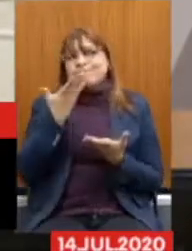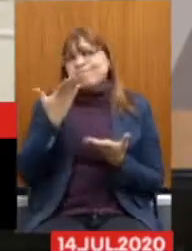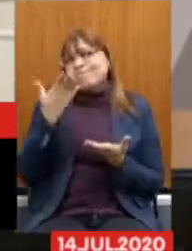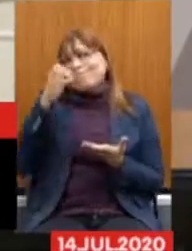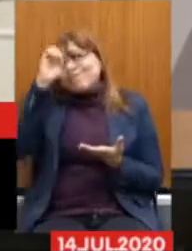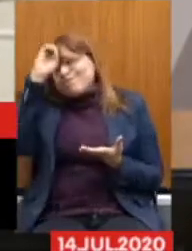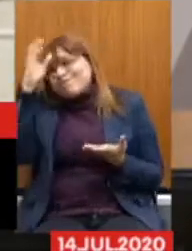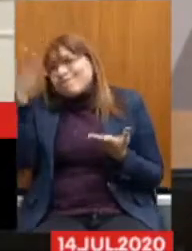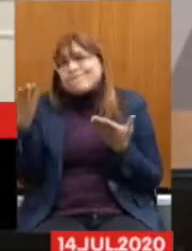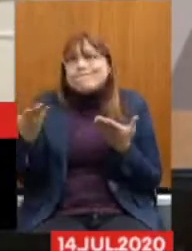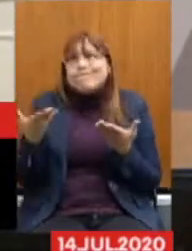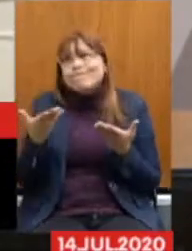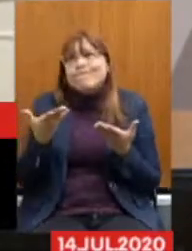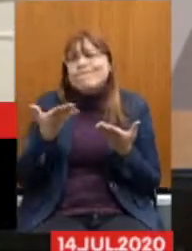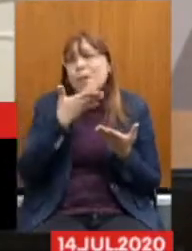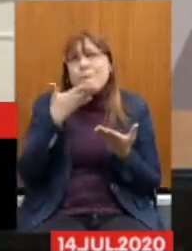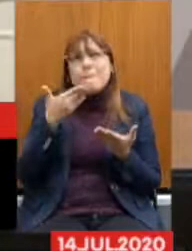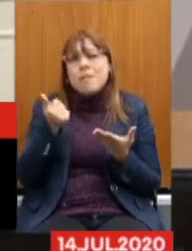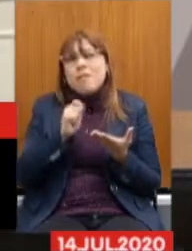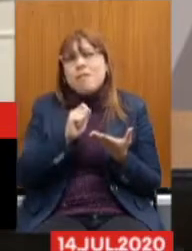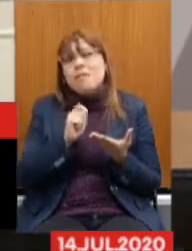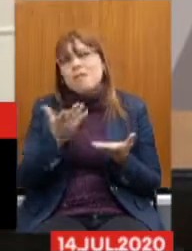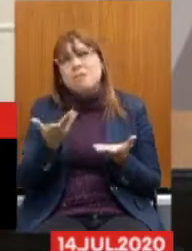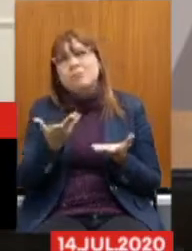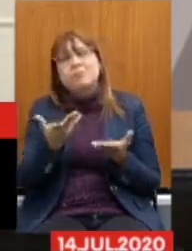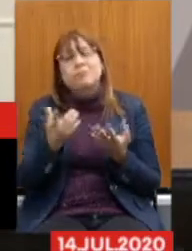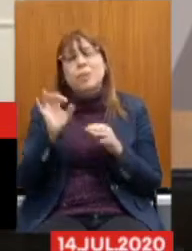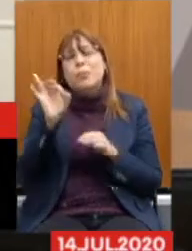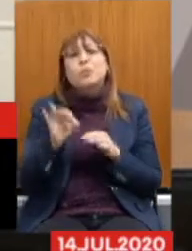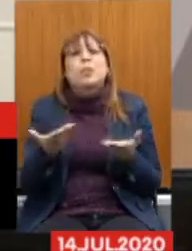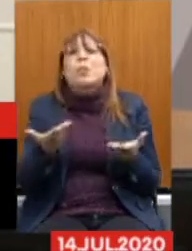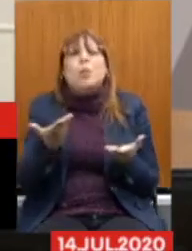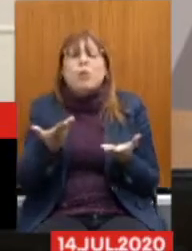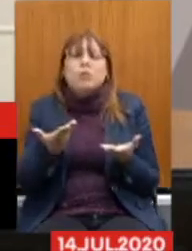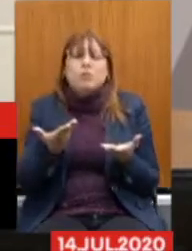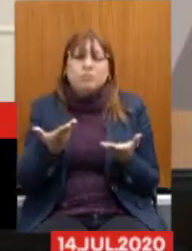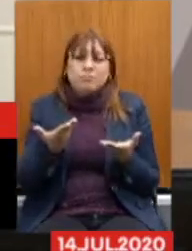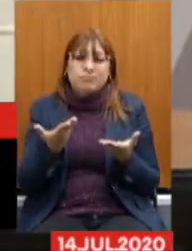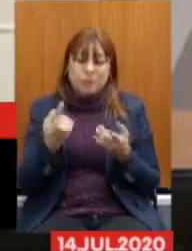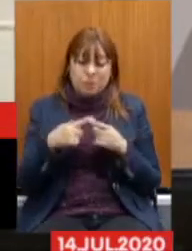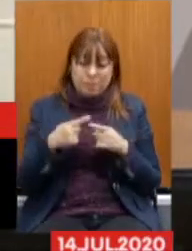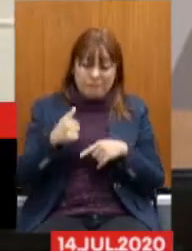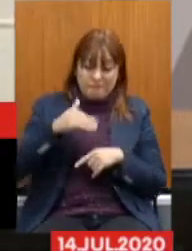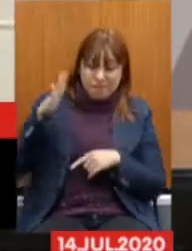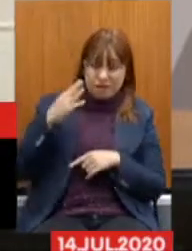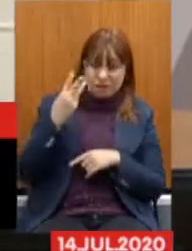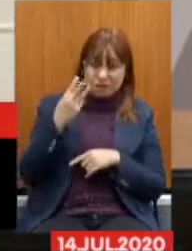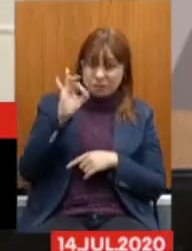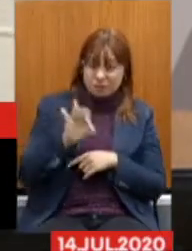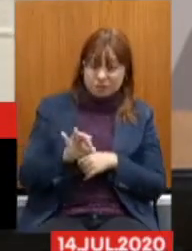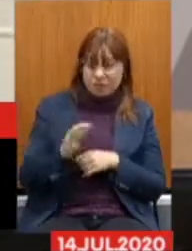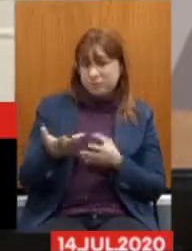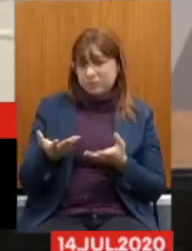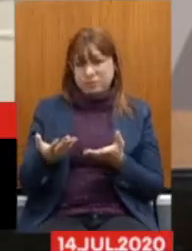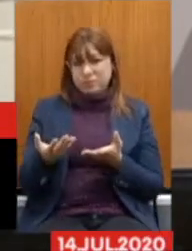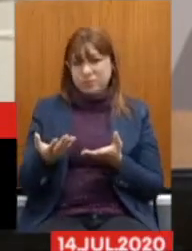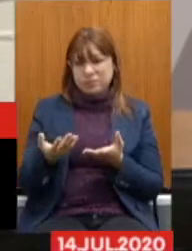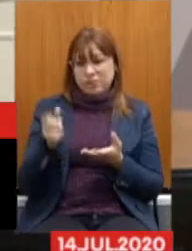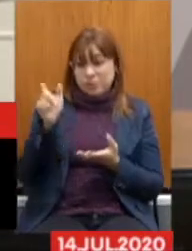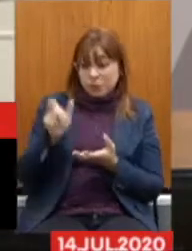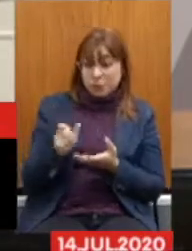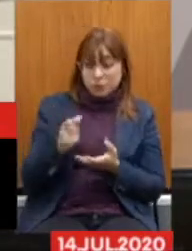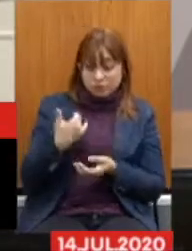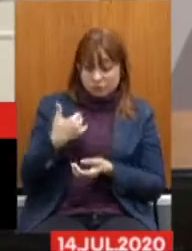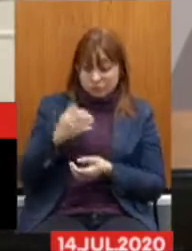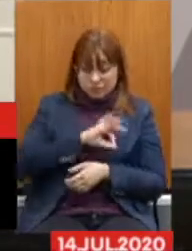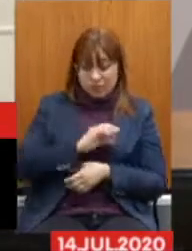A gente Não acha Justo Aumentar Então Em mais De 3% A contribuição De uma pessoa Que ganha Até